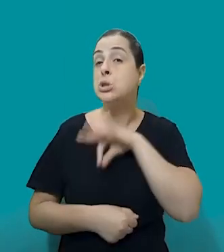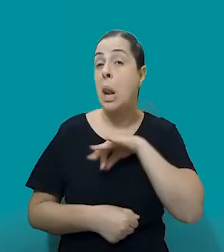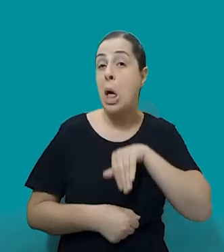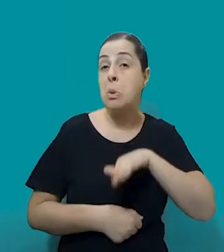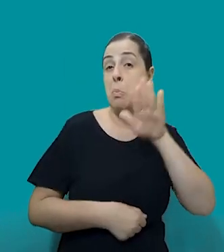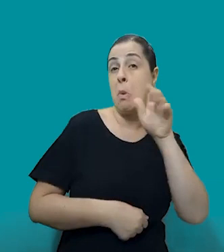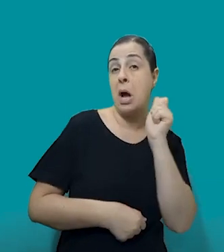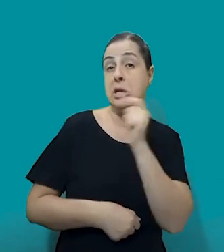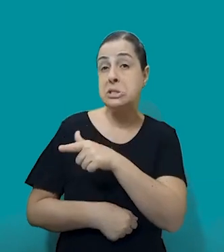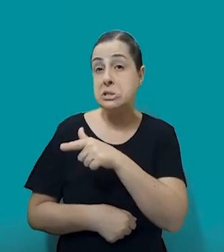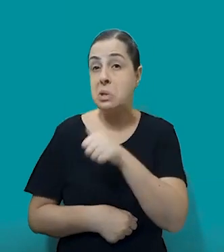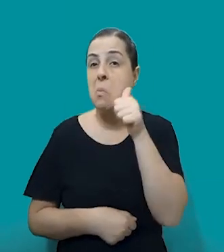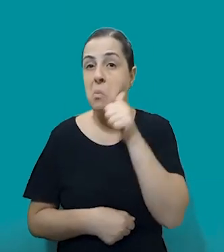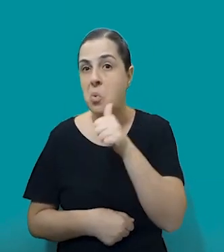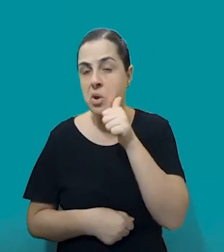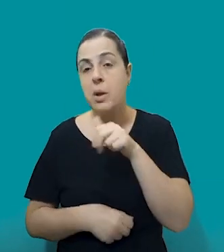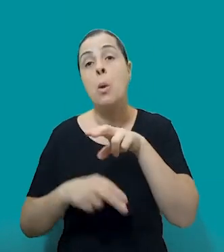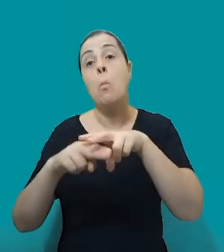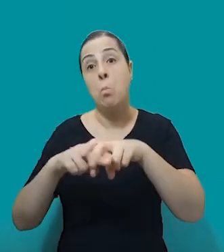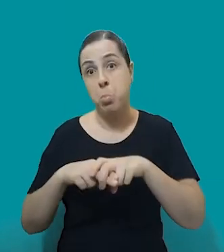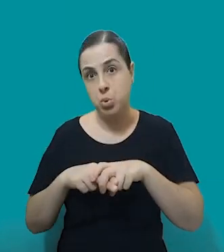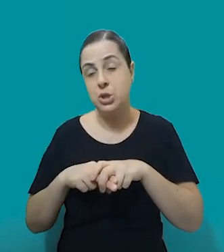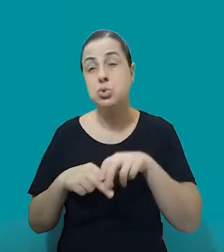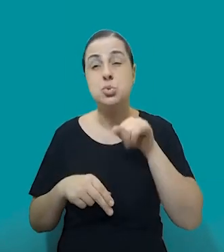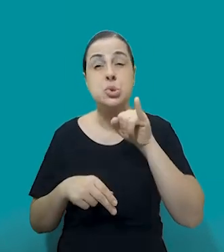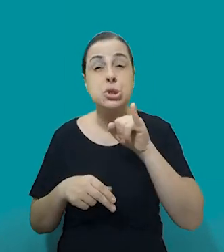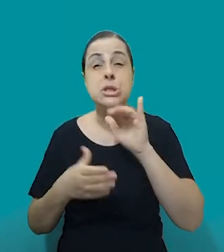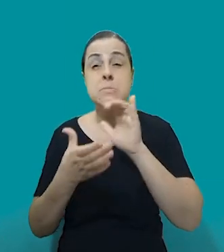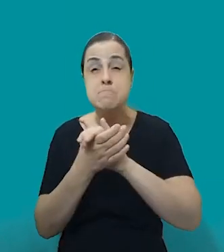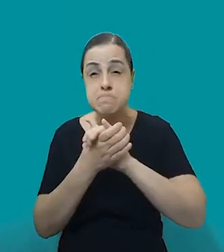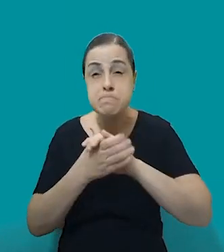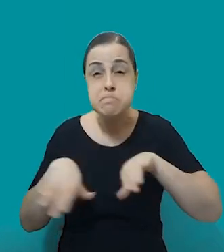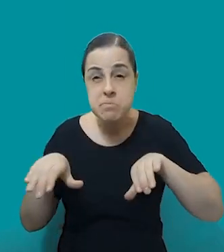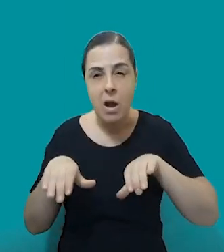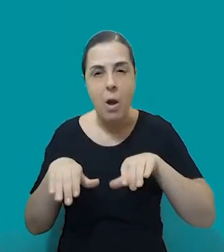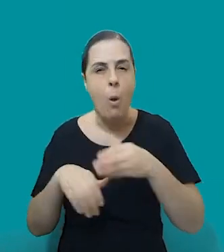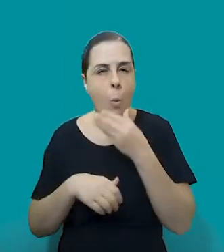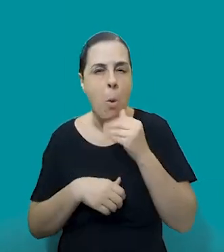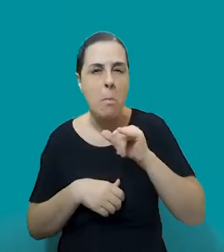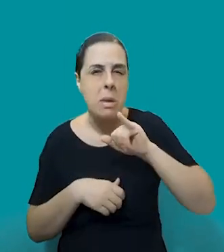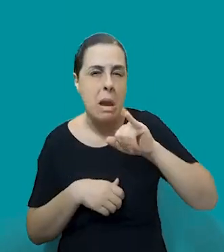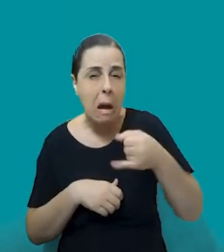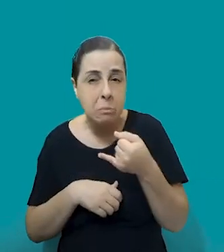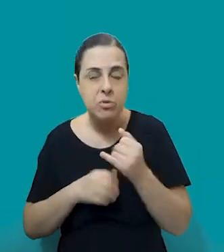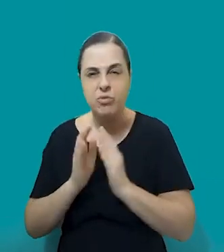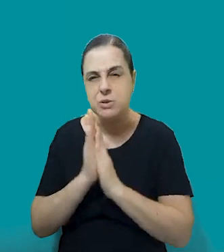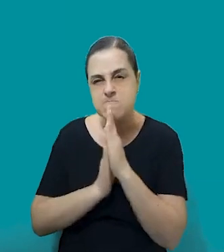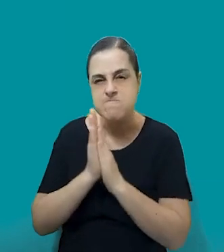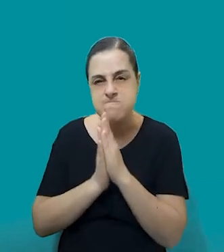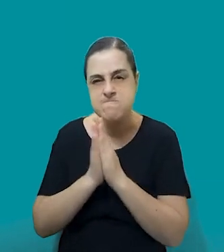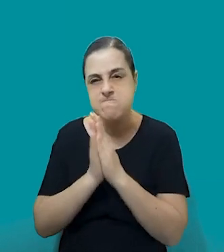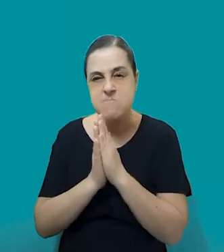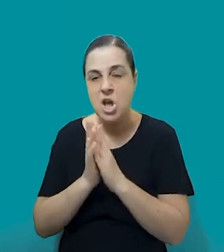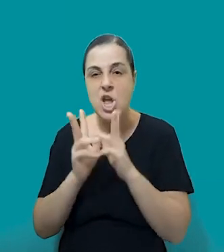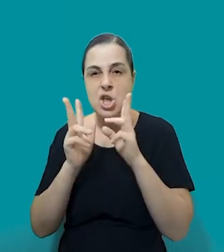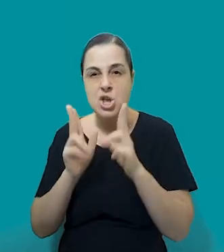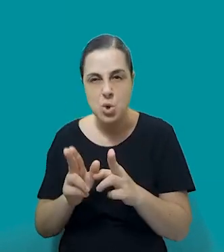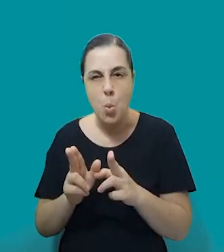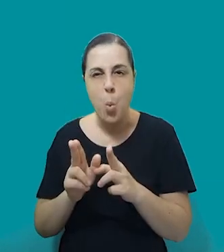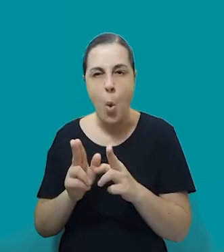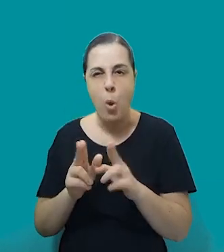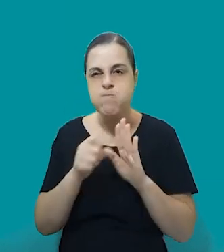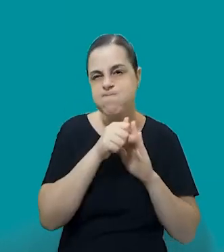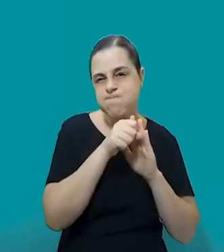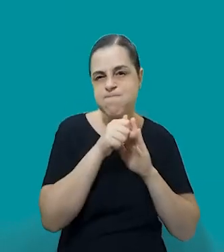Então, nesse momento de ruptura da sociedade conjugal, ele acaba se aproveitando dessa posição